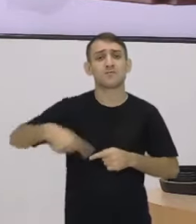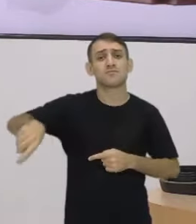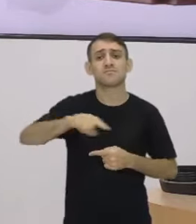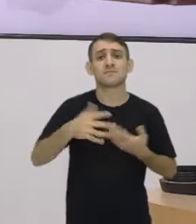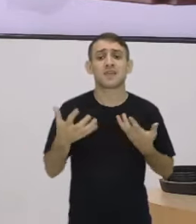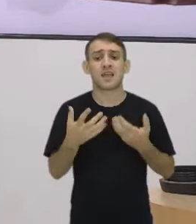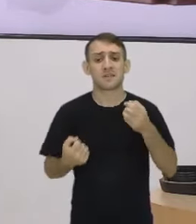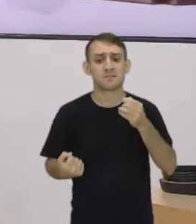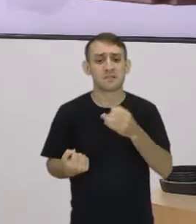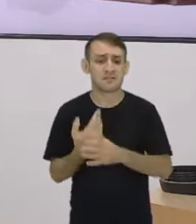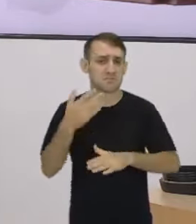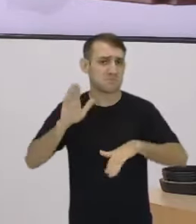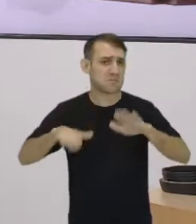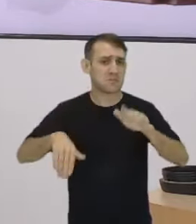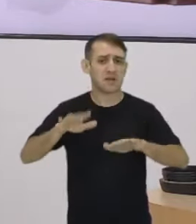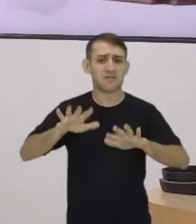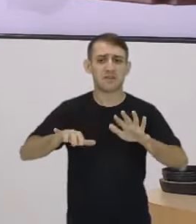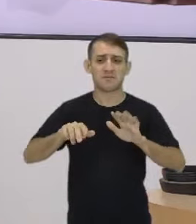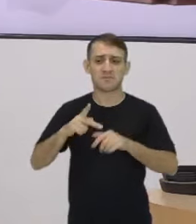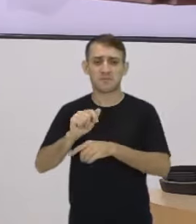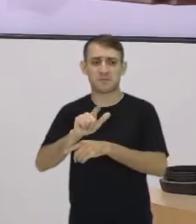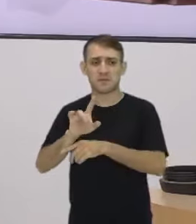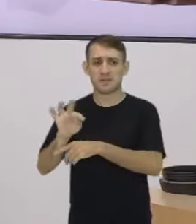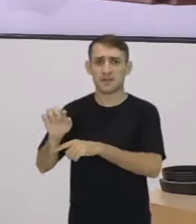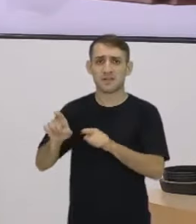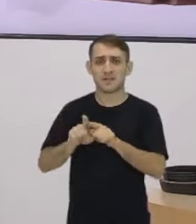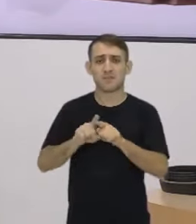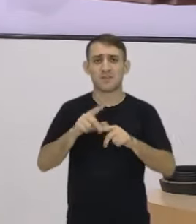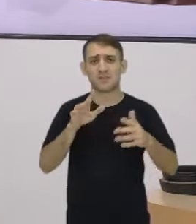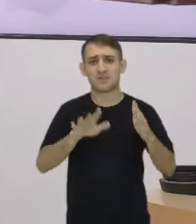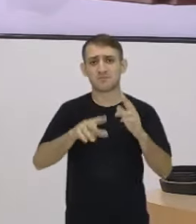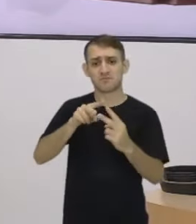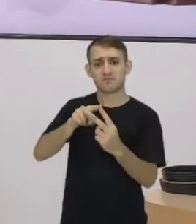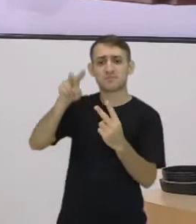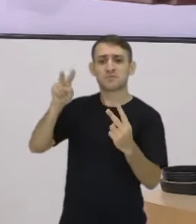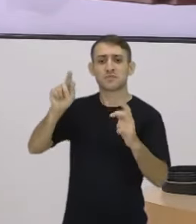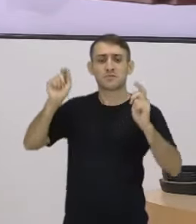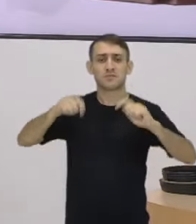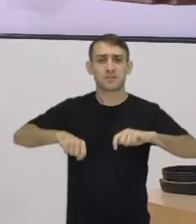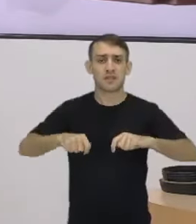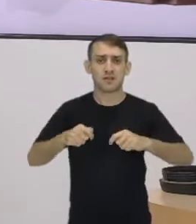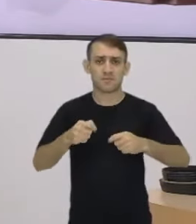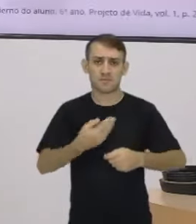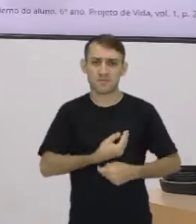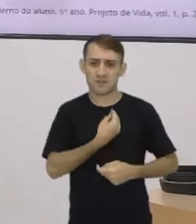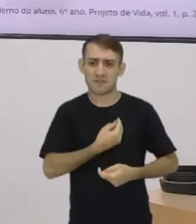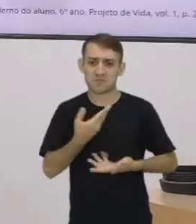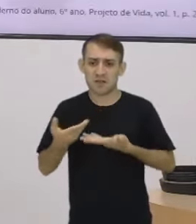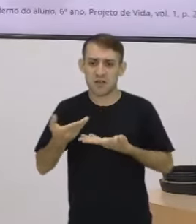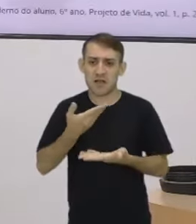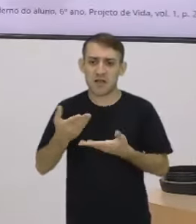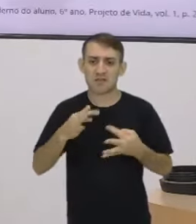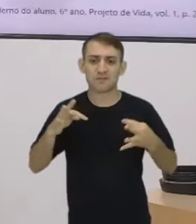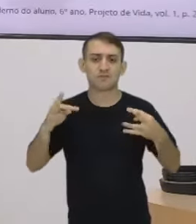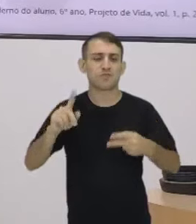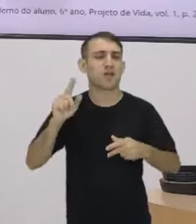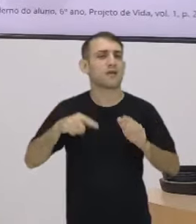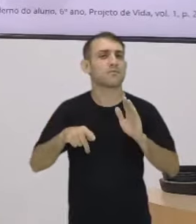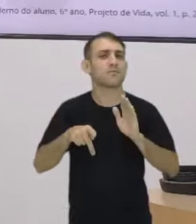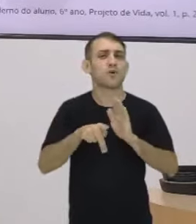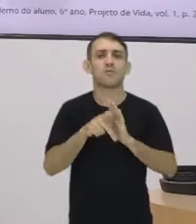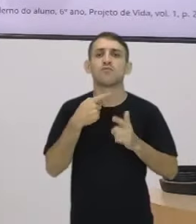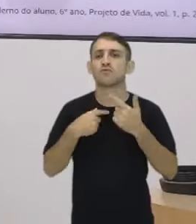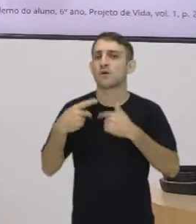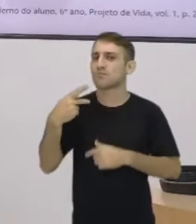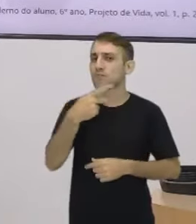quiserem criar, de repente um Padlet, uma plataforma digital, compartilhar aí as vivências de vocês, fica a critério de cada